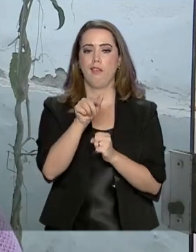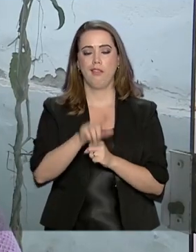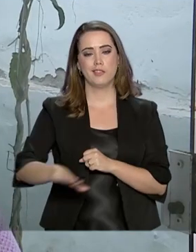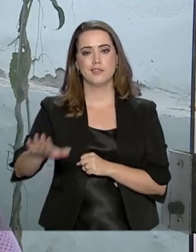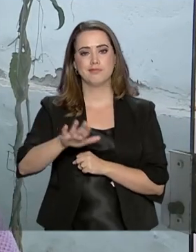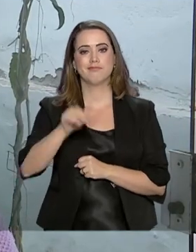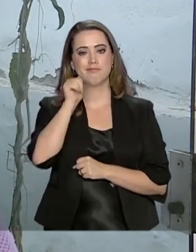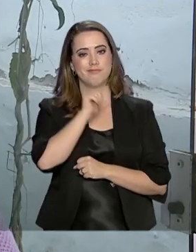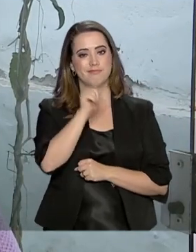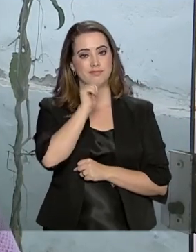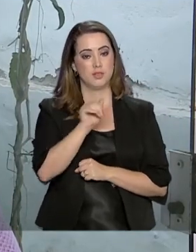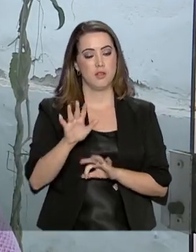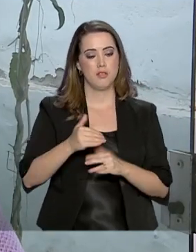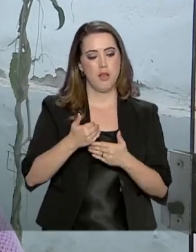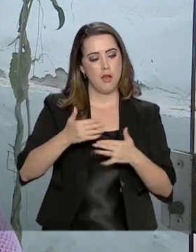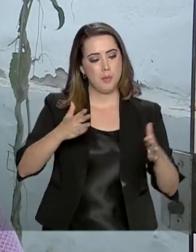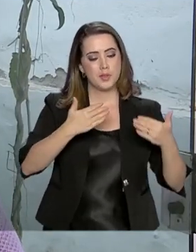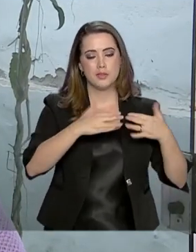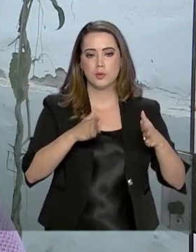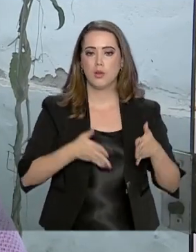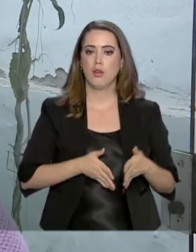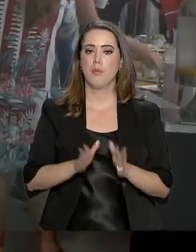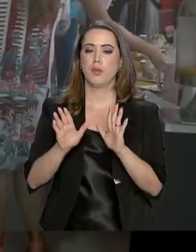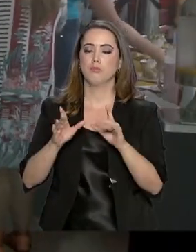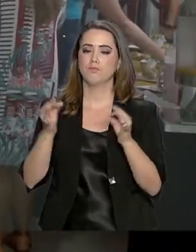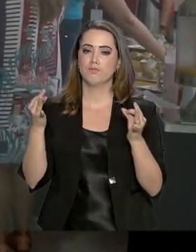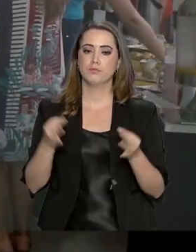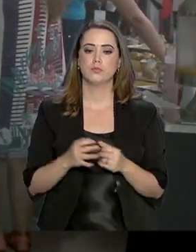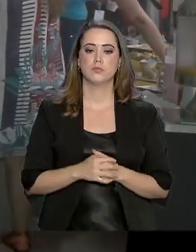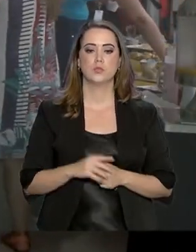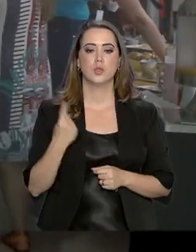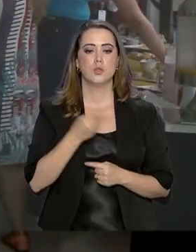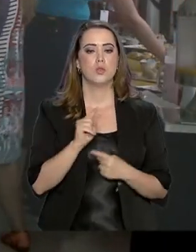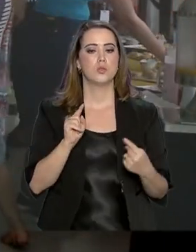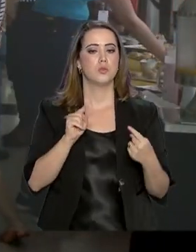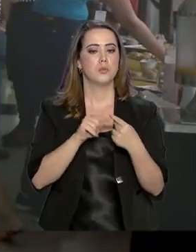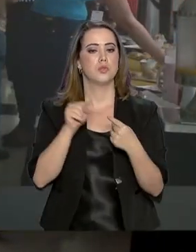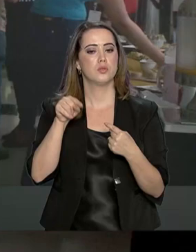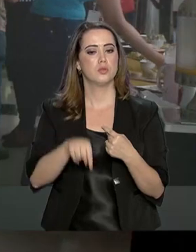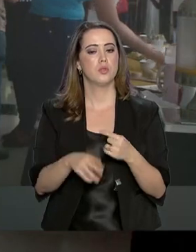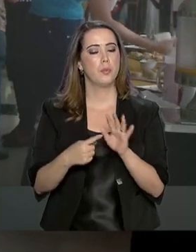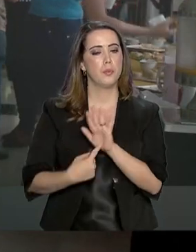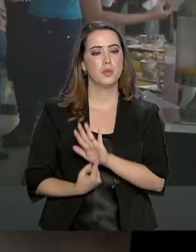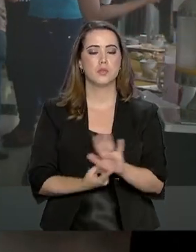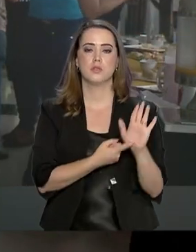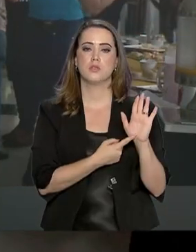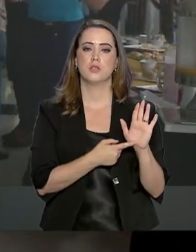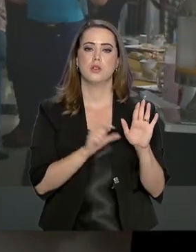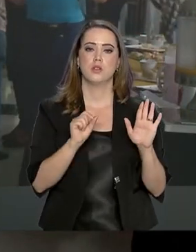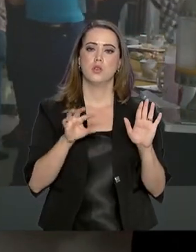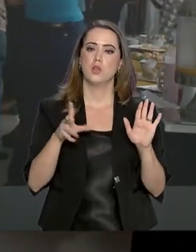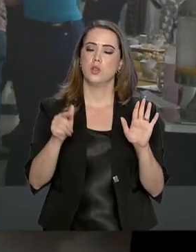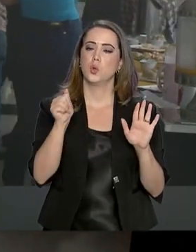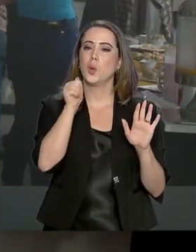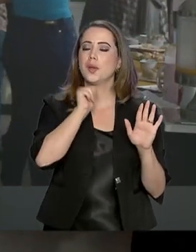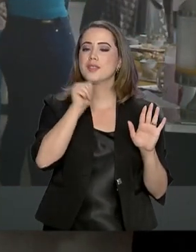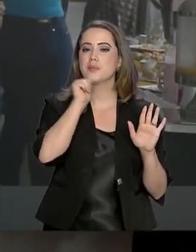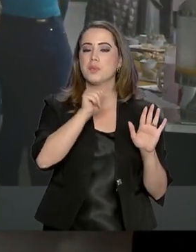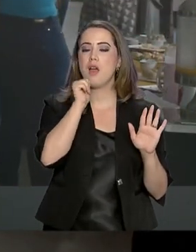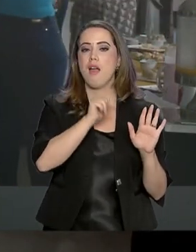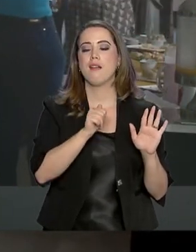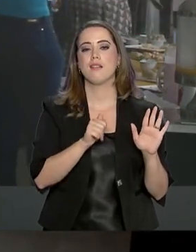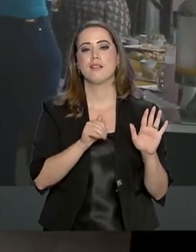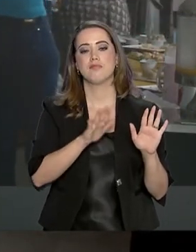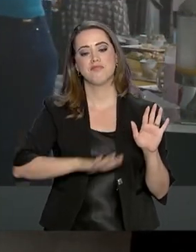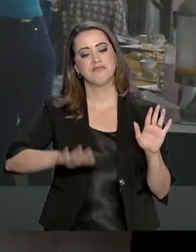meninas e abrindo caminhos amplos. Nosso objetivo aqui é mostrar que todas as meninas e as